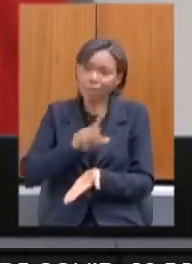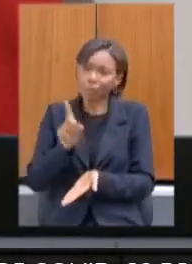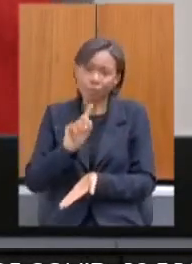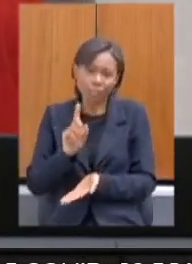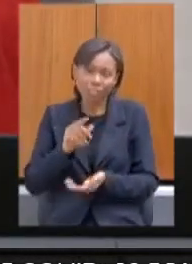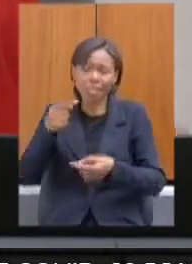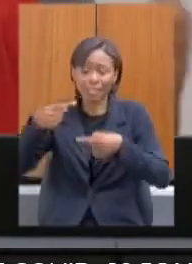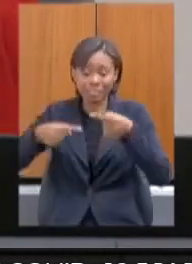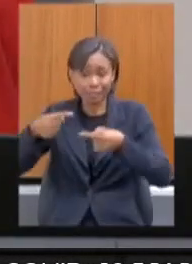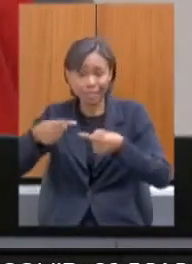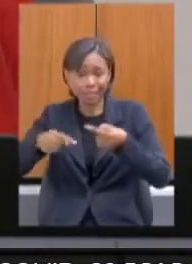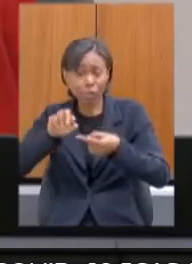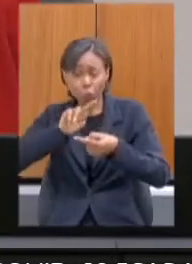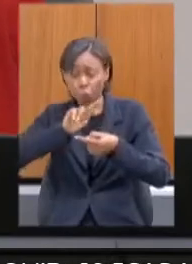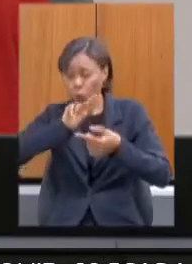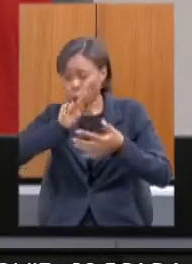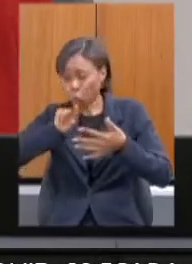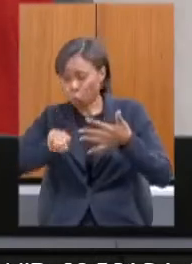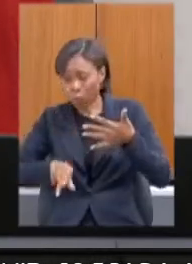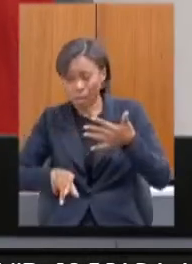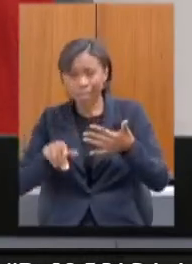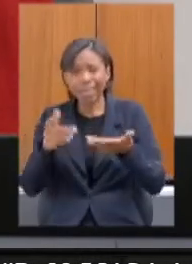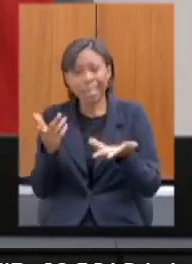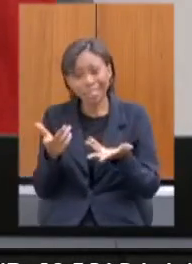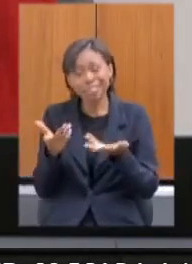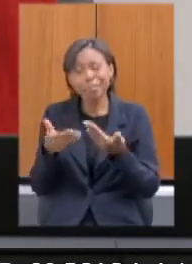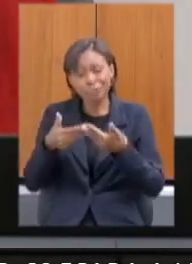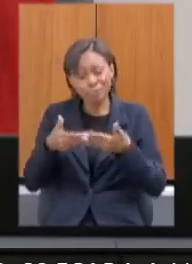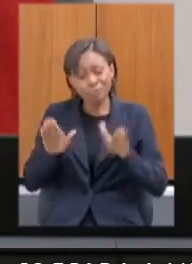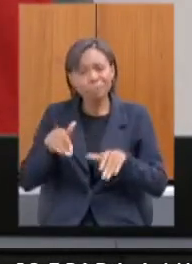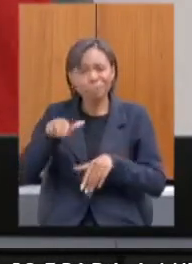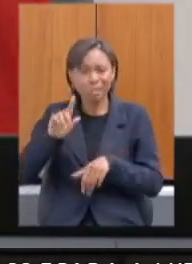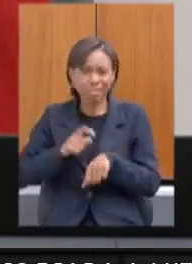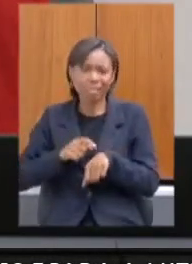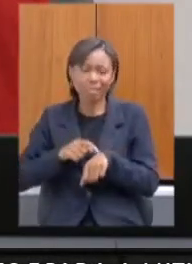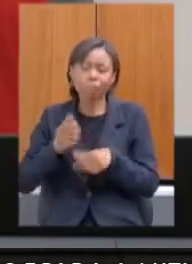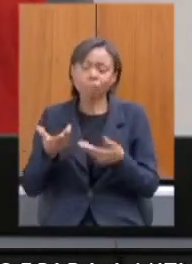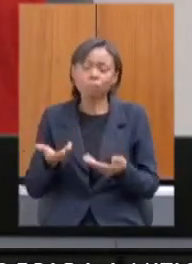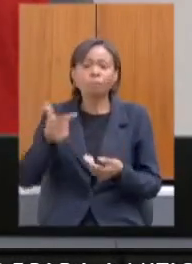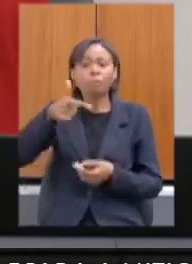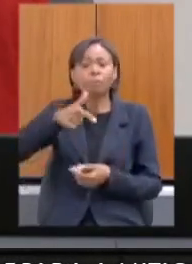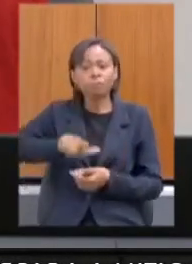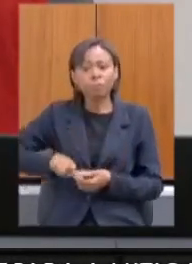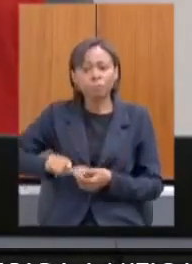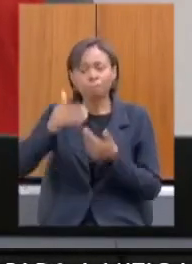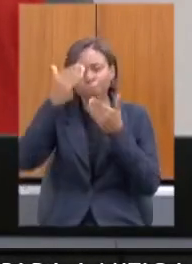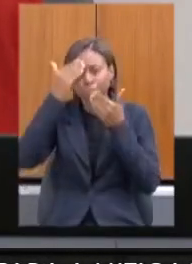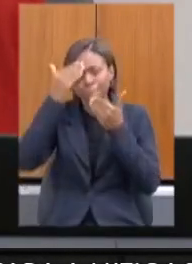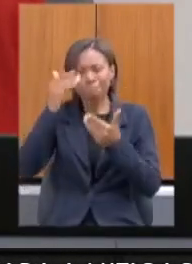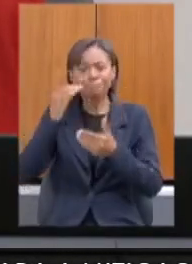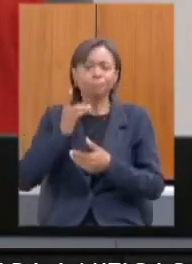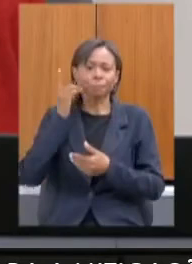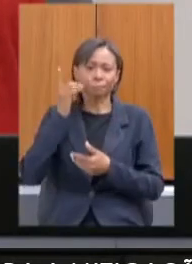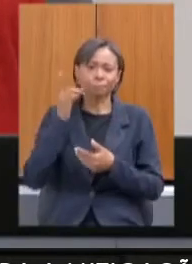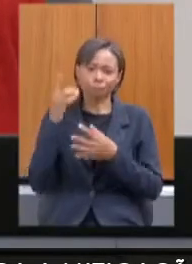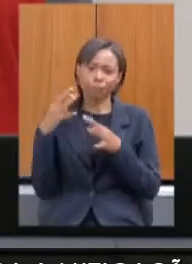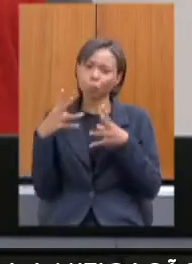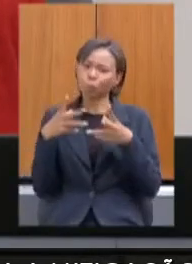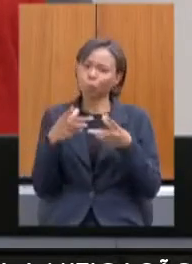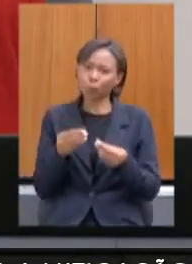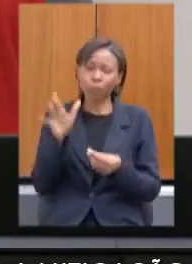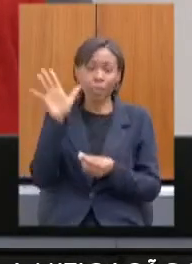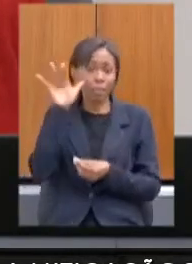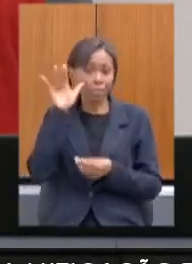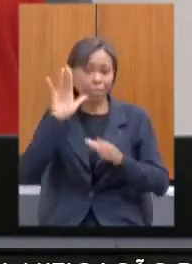a secretaria tem, a gente abriria esse espaço. Agradeço mais uma vez os deputados presencialmente, as deputadas, os que